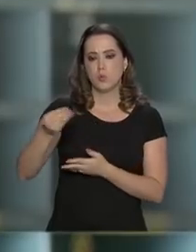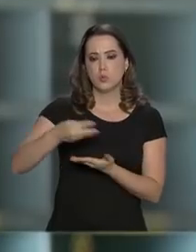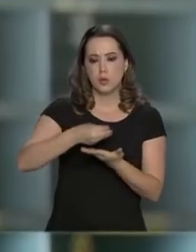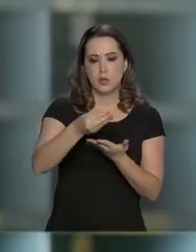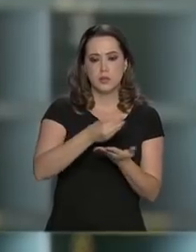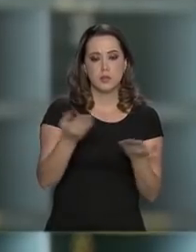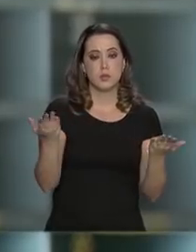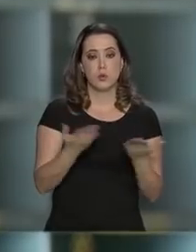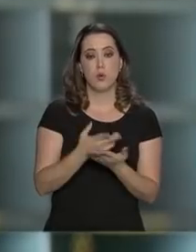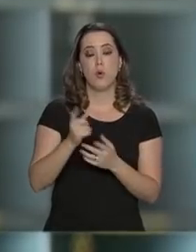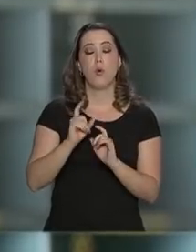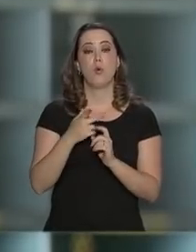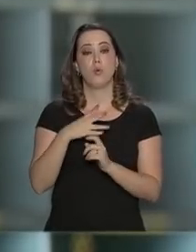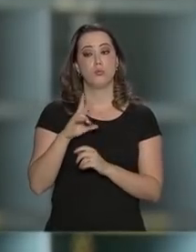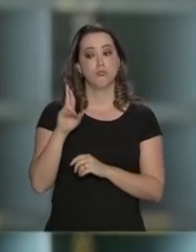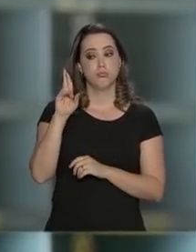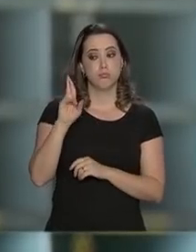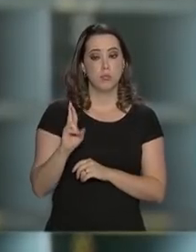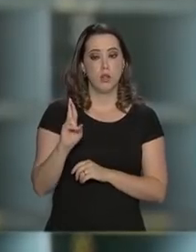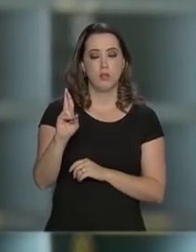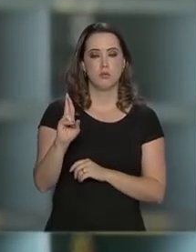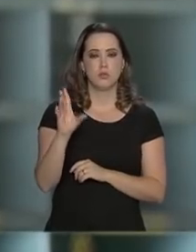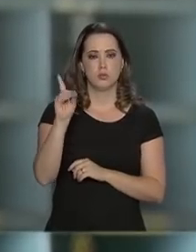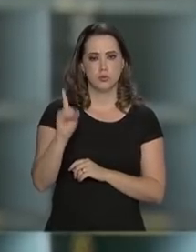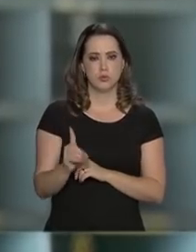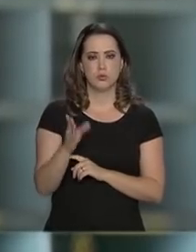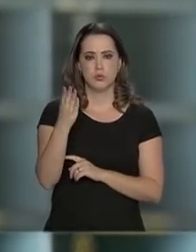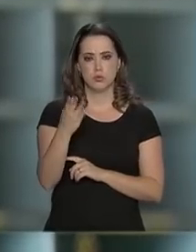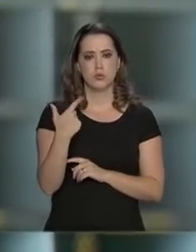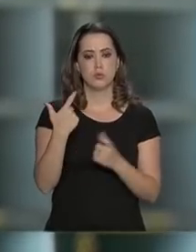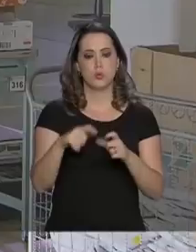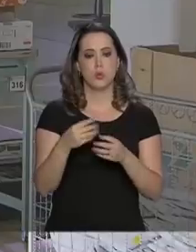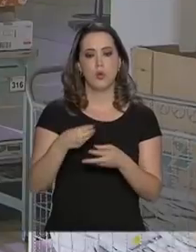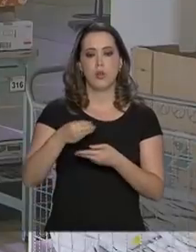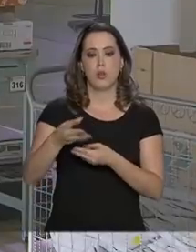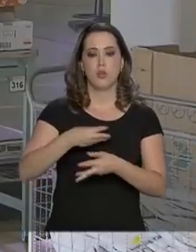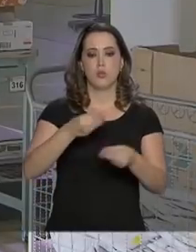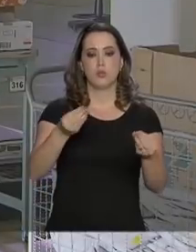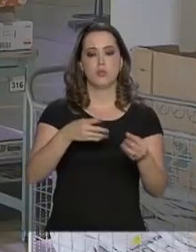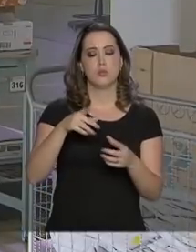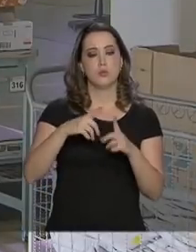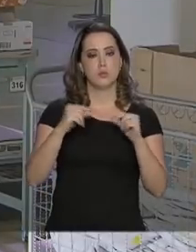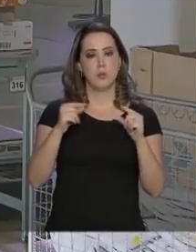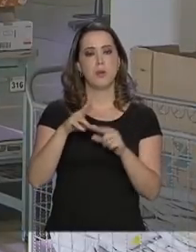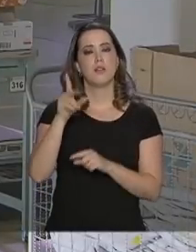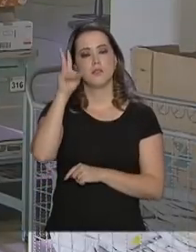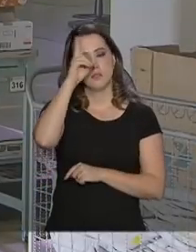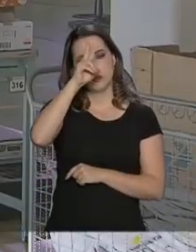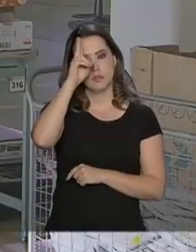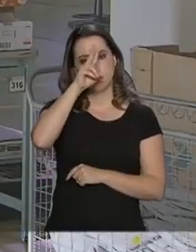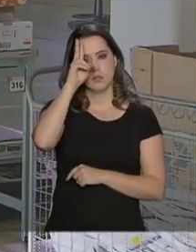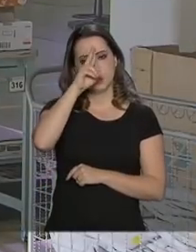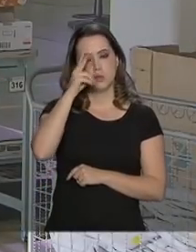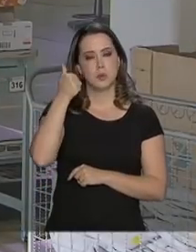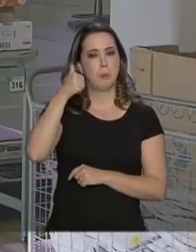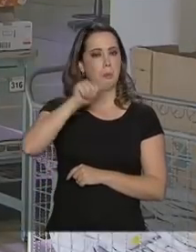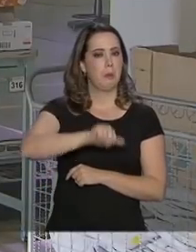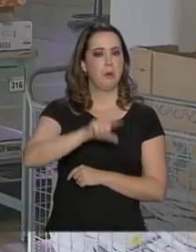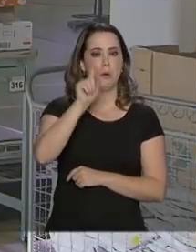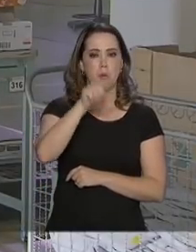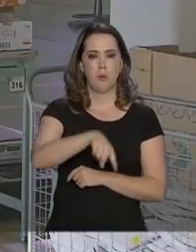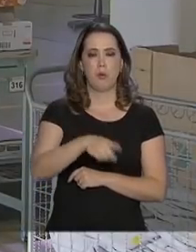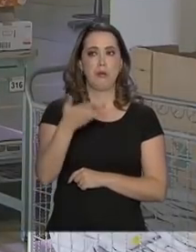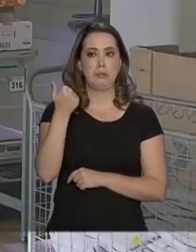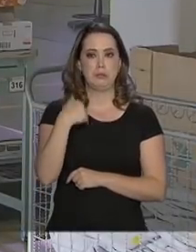Hoje, gerencia um dos centros de distribuição de Brasília. Mas se lembra bem da época em que o seu pior inimigo